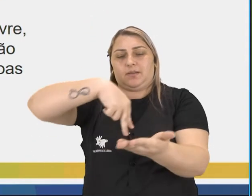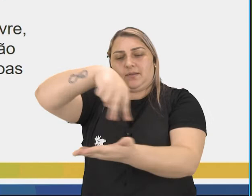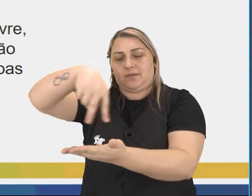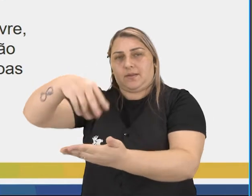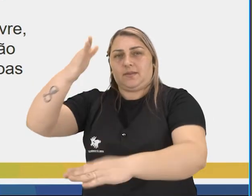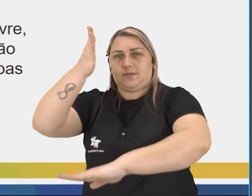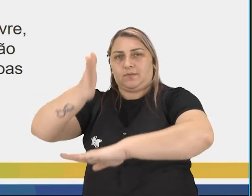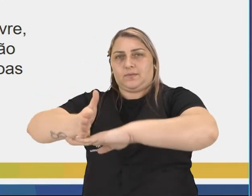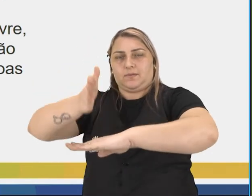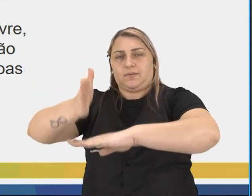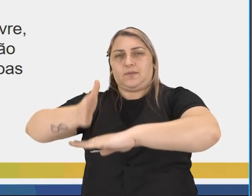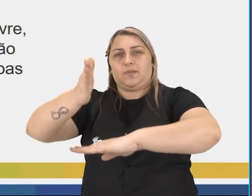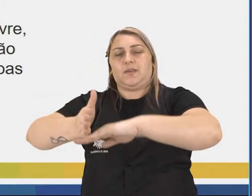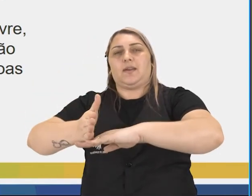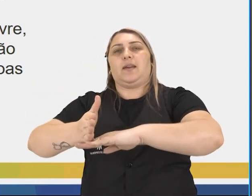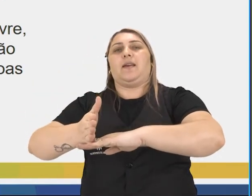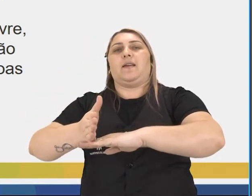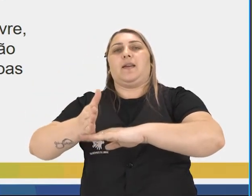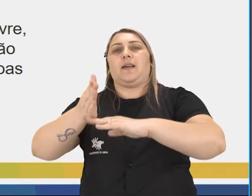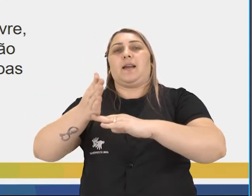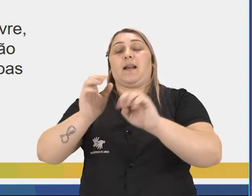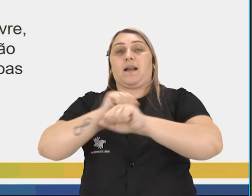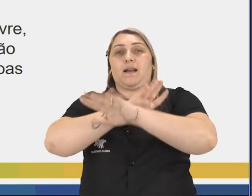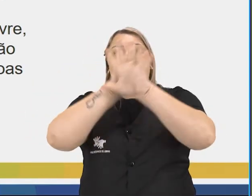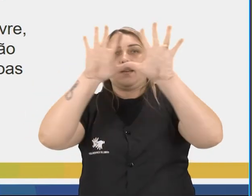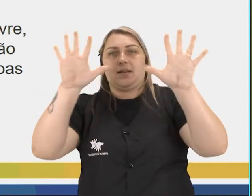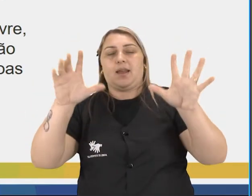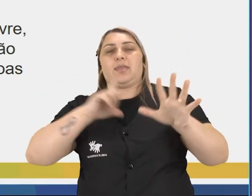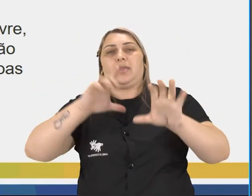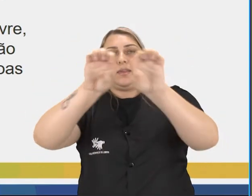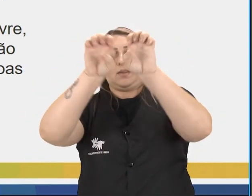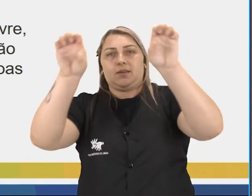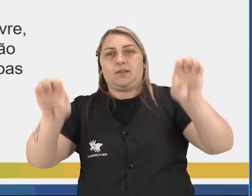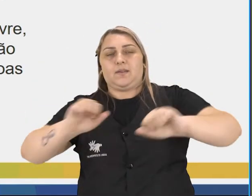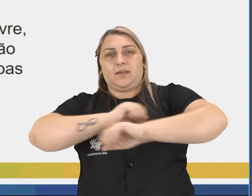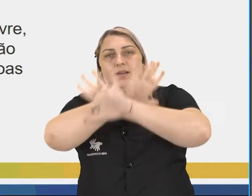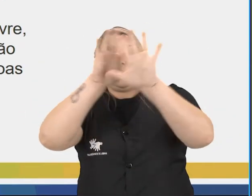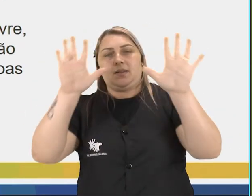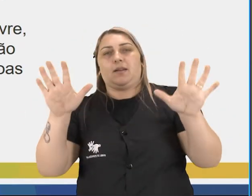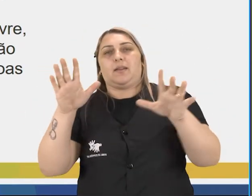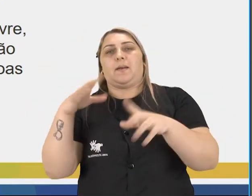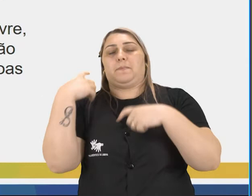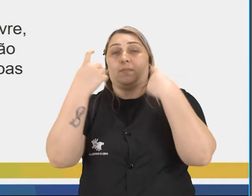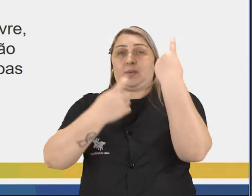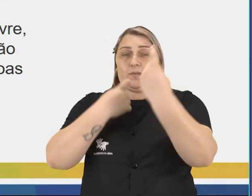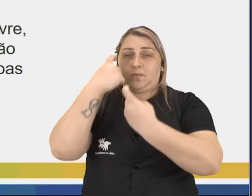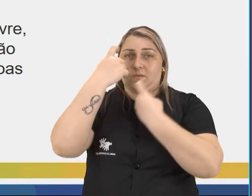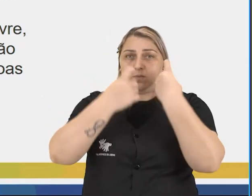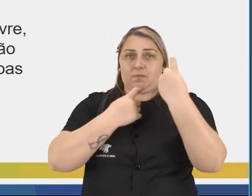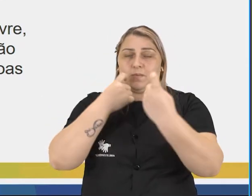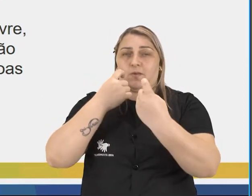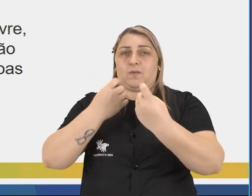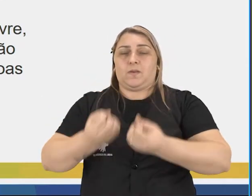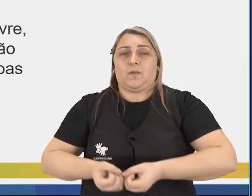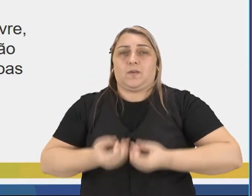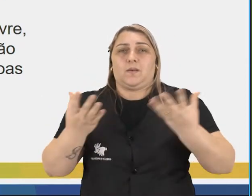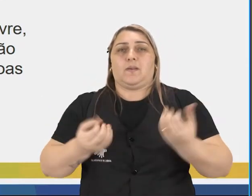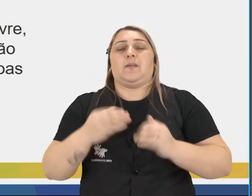contemporânea, fica mais evidente e ela deixa a sua estrutura mais clara, preocupando-se com a transmissão de conceitos,